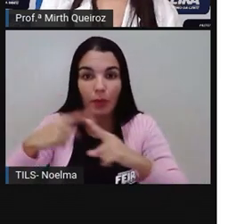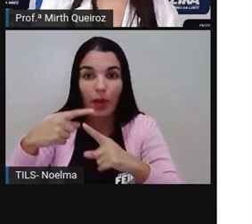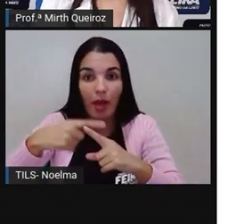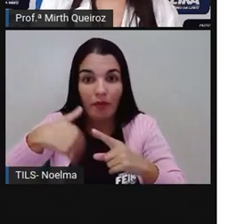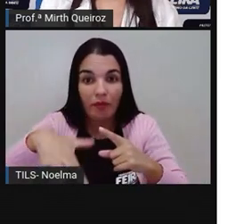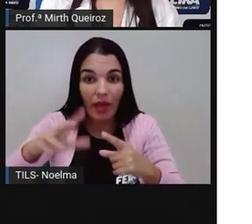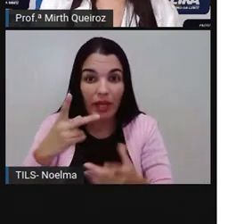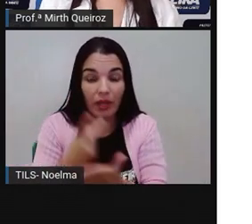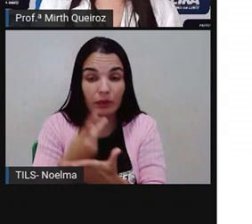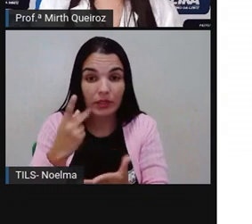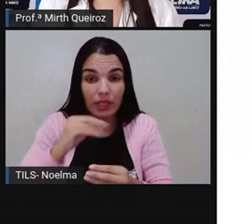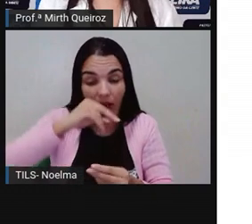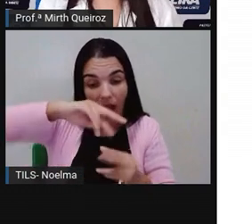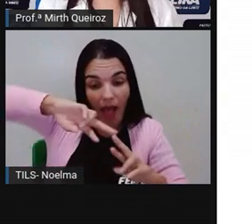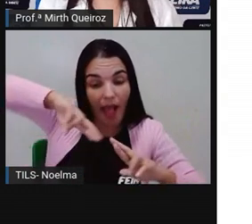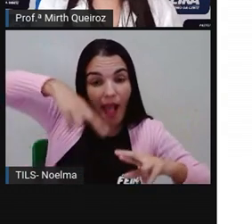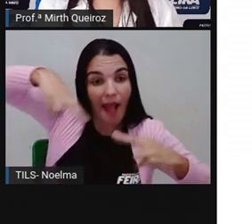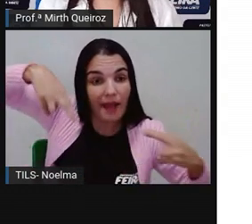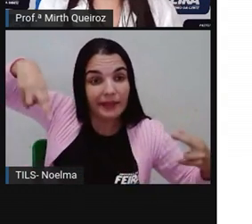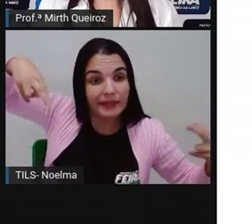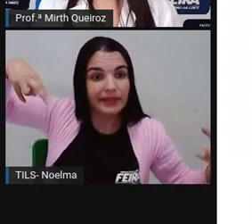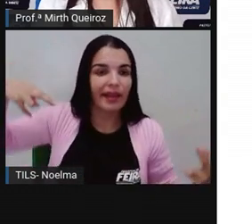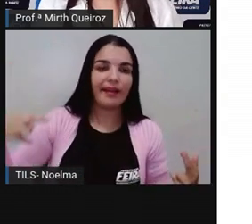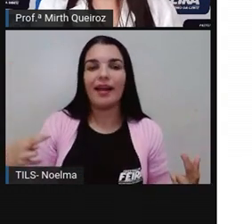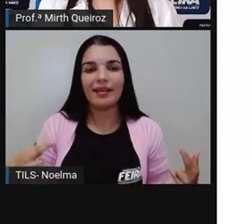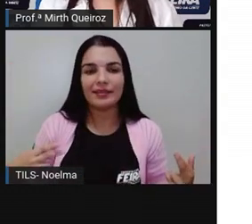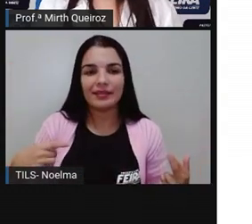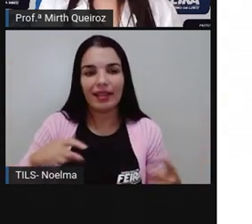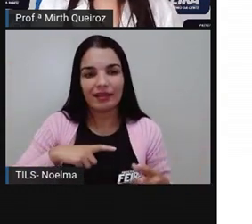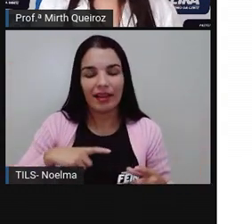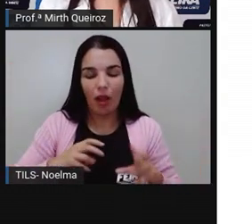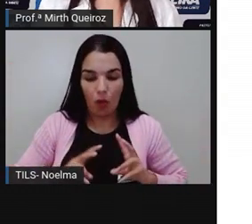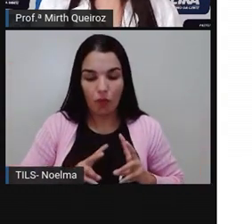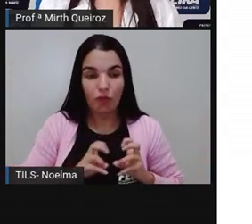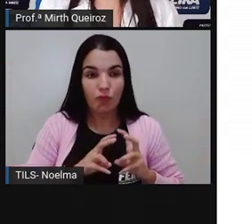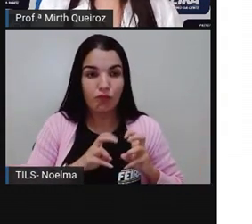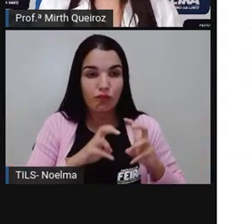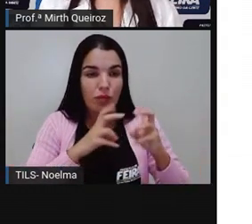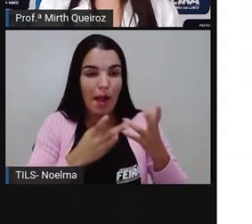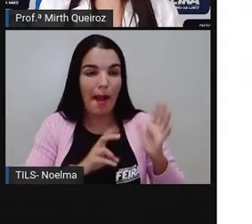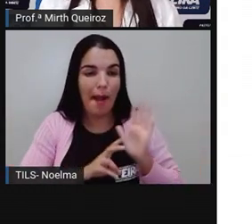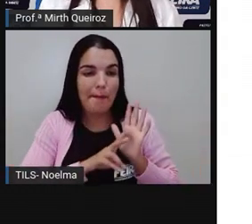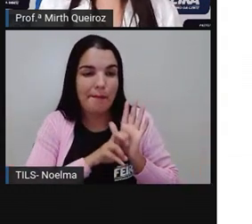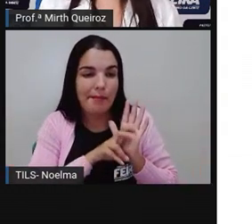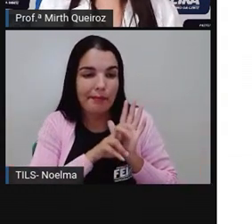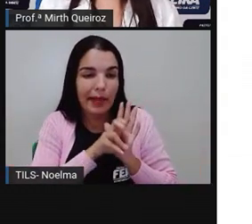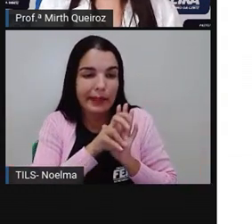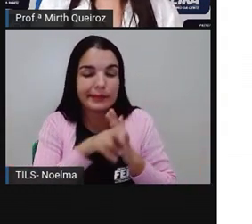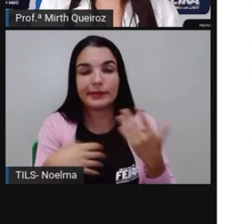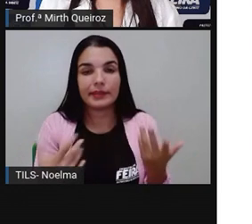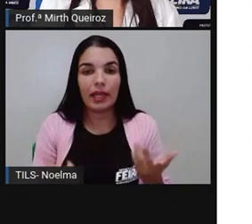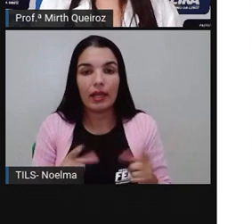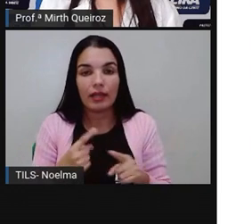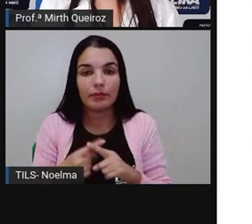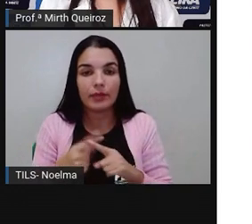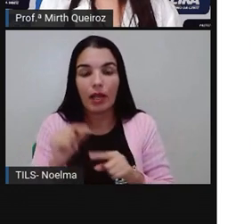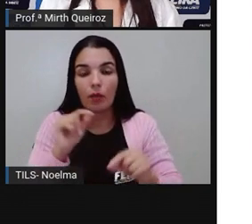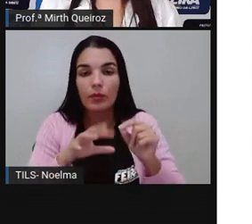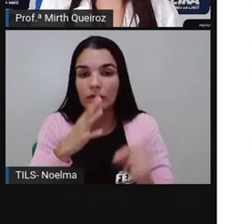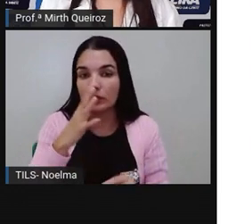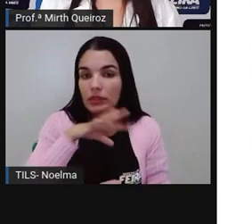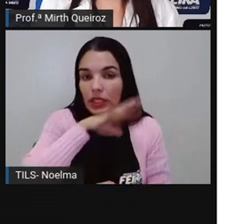orgânica no ambiente. Quem são esses decompositores? Os fungos e as bactérias. Os animais herbívoros são